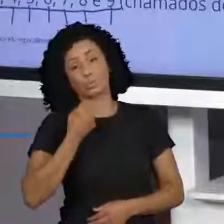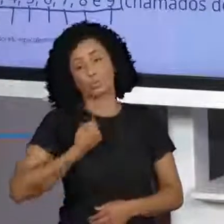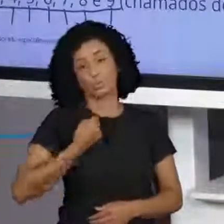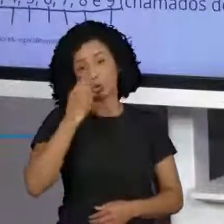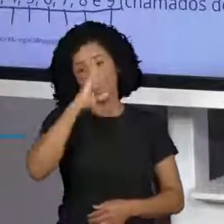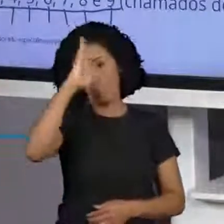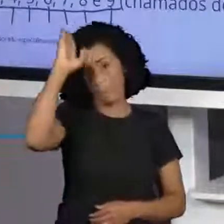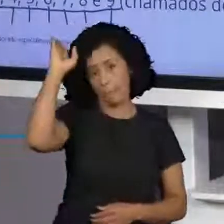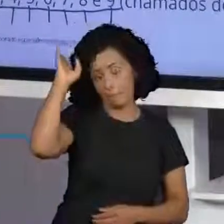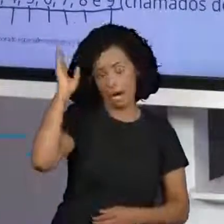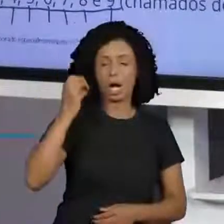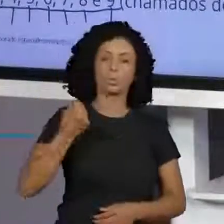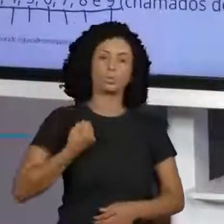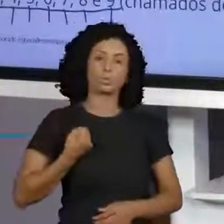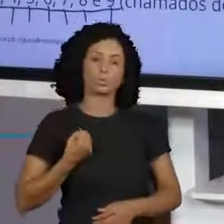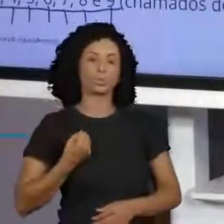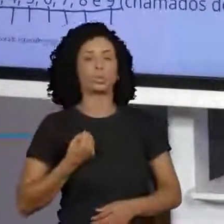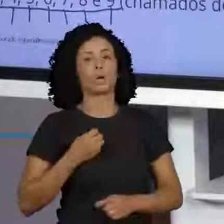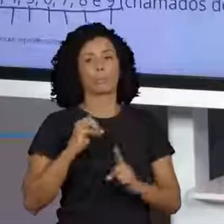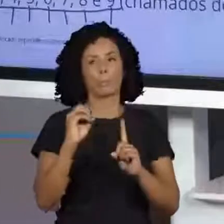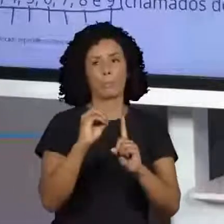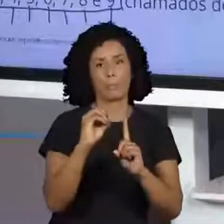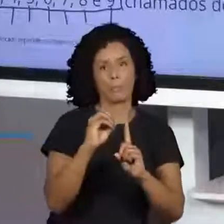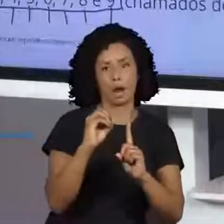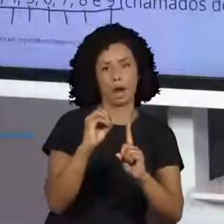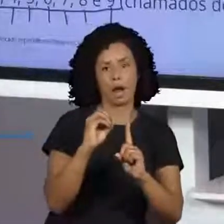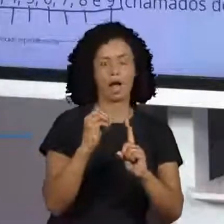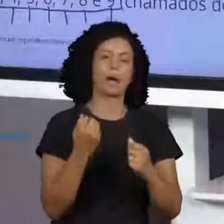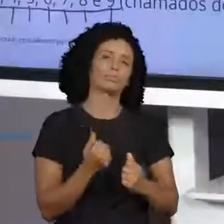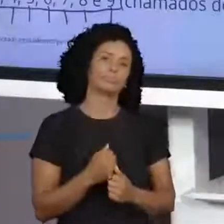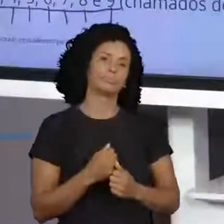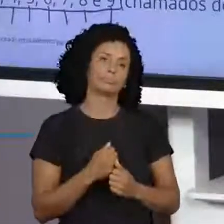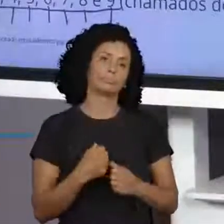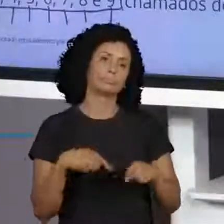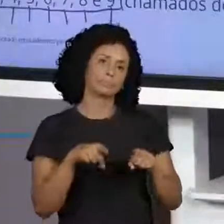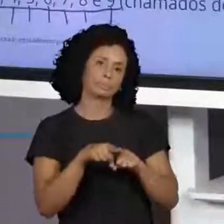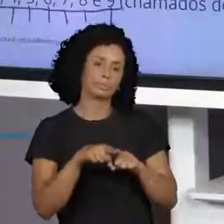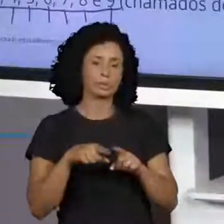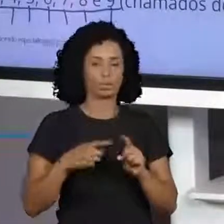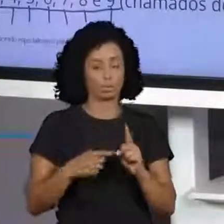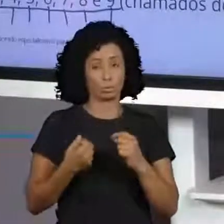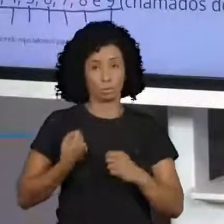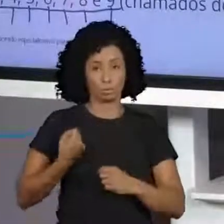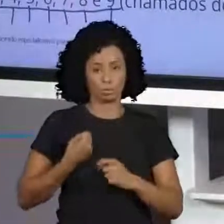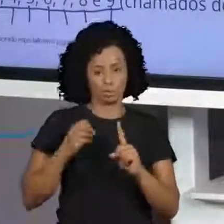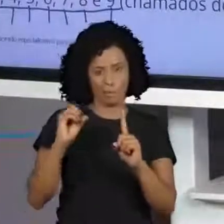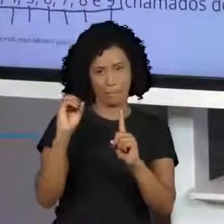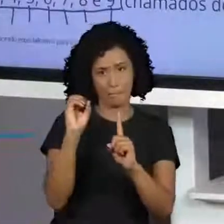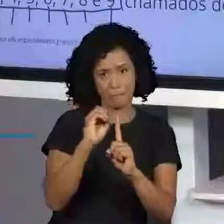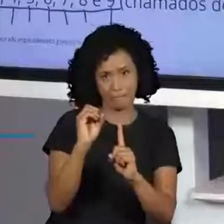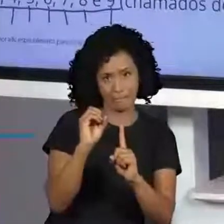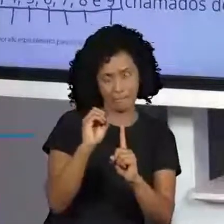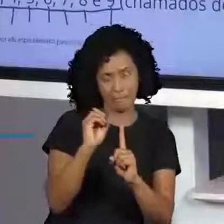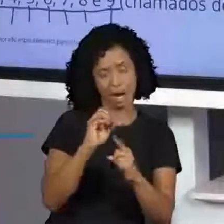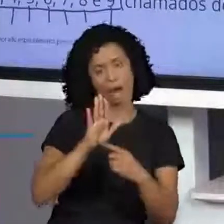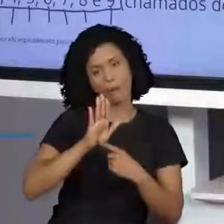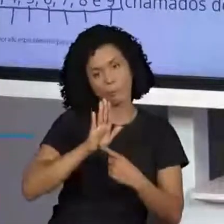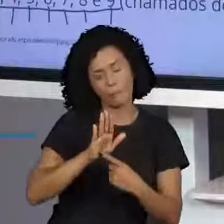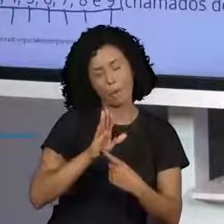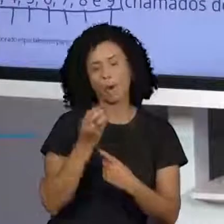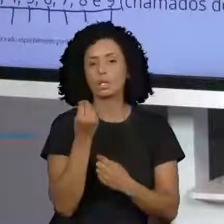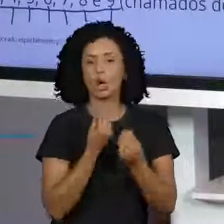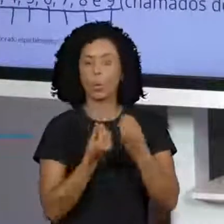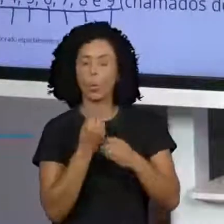Tem os numerais ordinais, mas são usados também com os indo-arábicos. Tem apenas aquela bolinha em cima para poder indicar ordem.